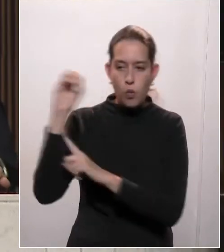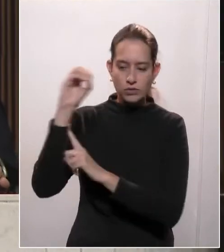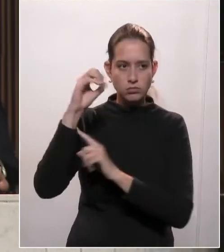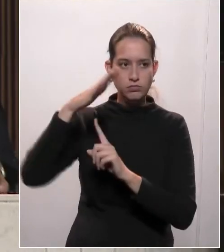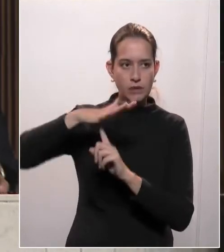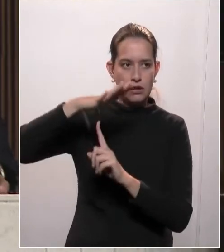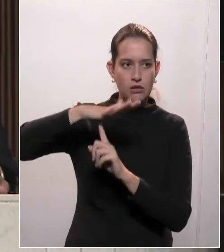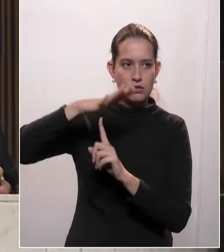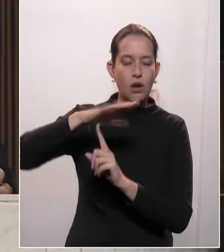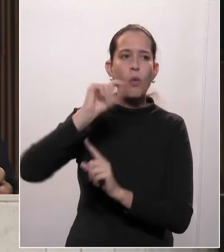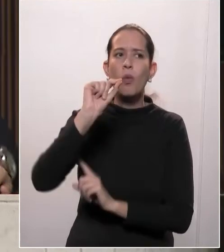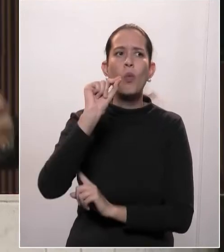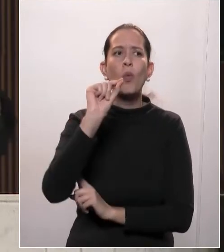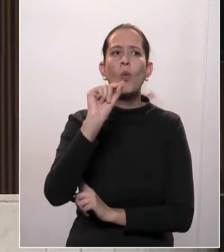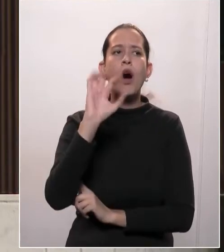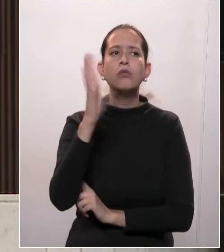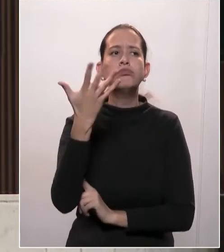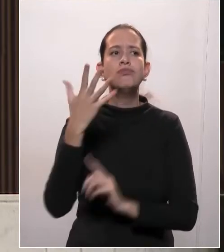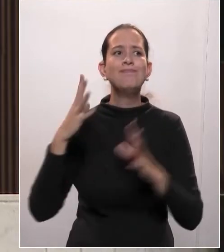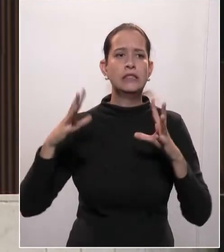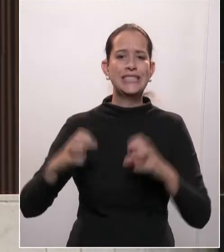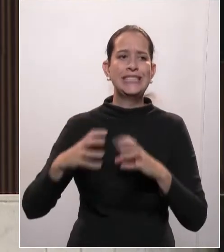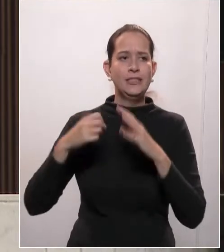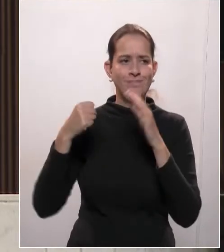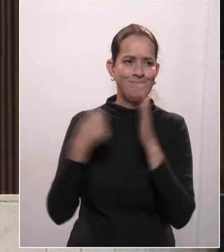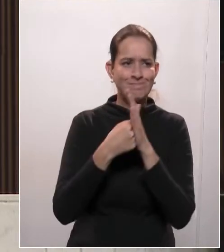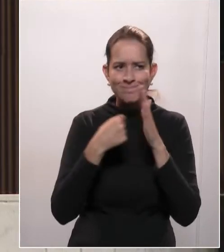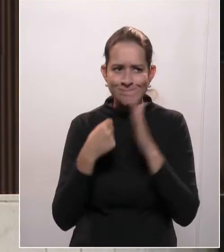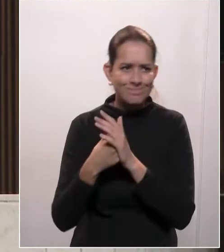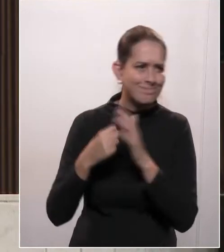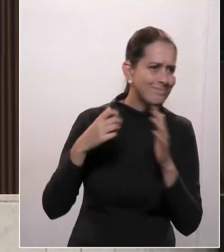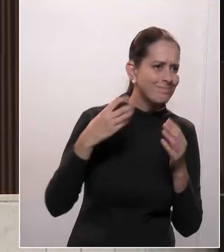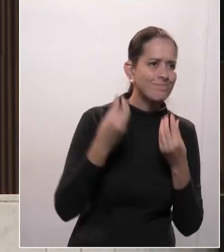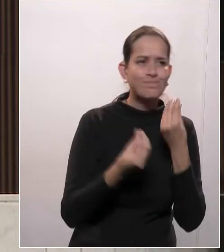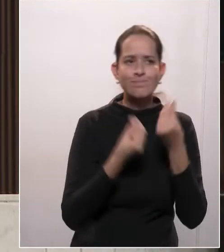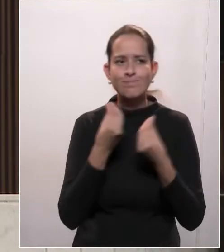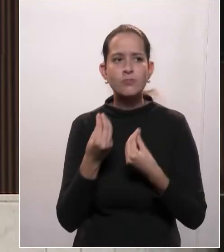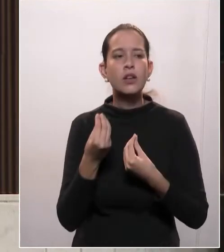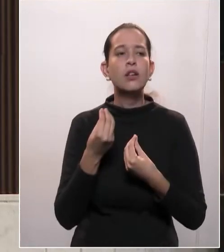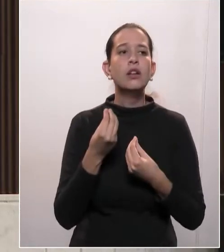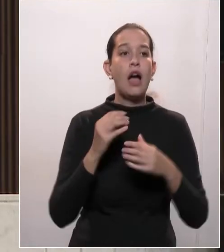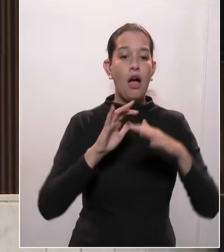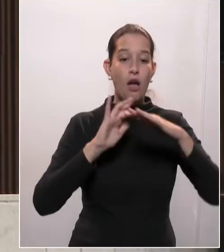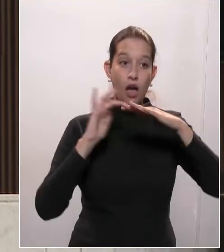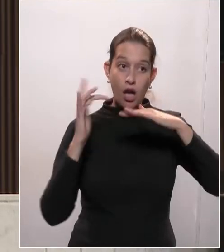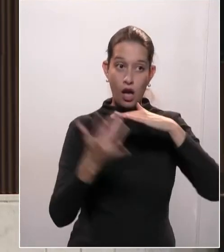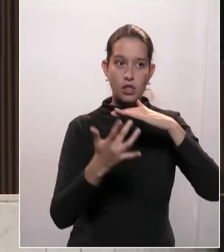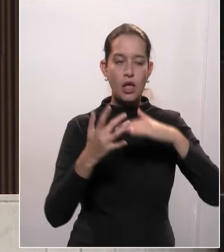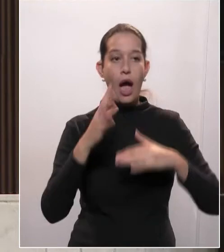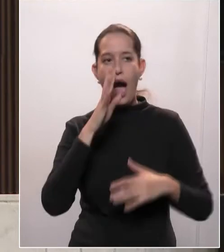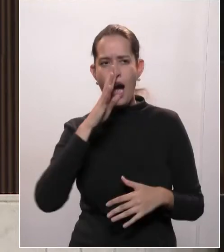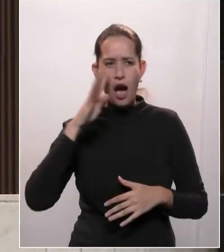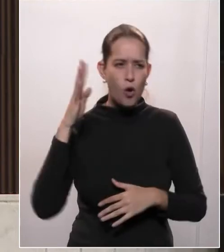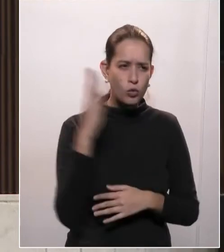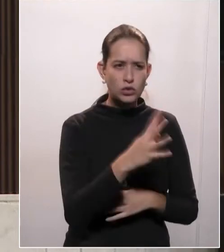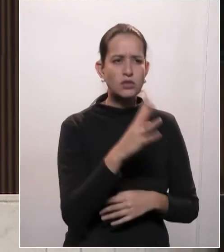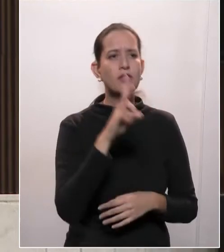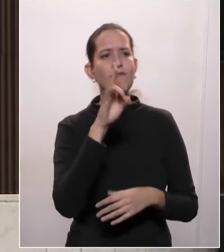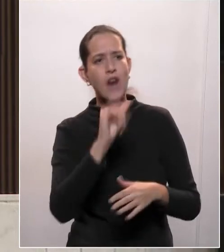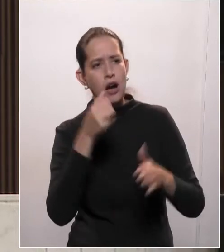agressões, agressões nas redes sociais, ameaças, agressões